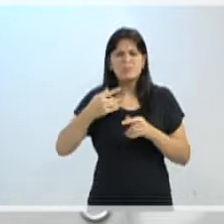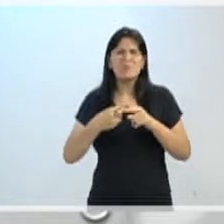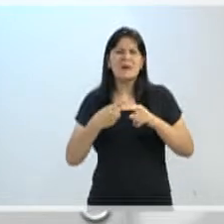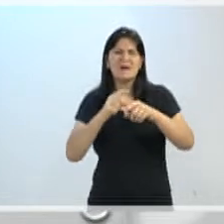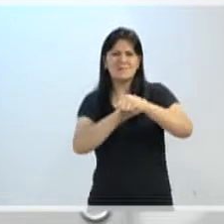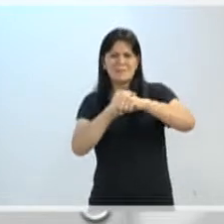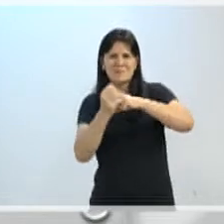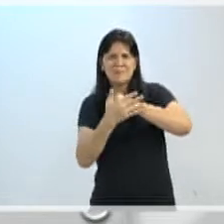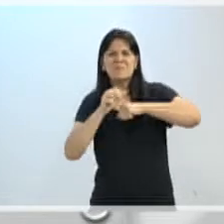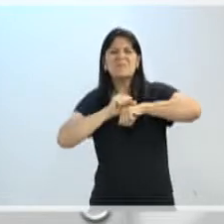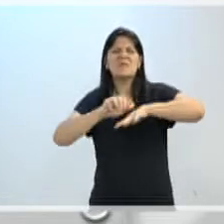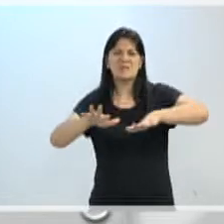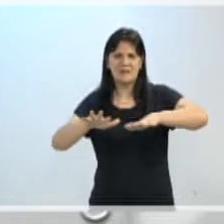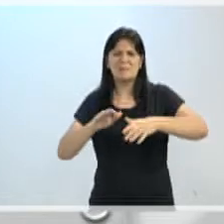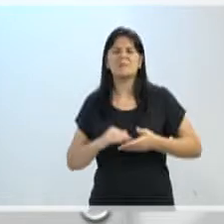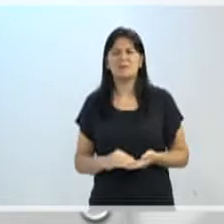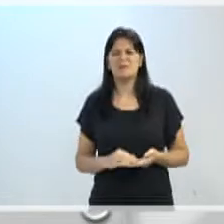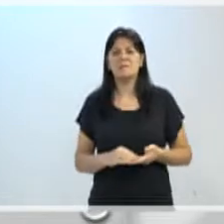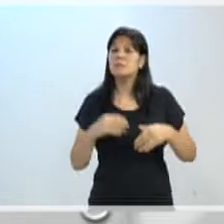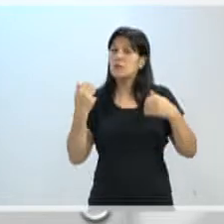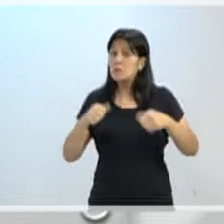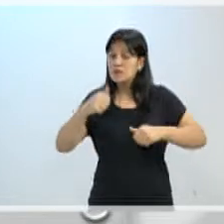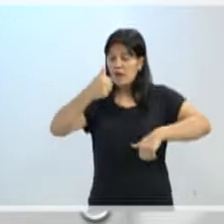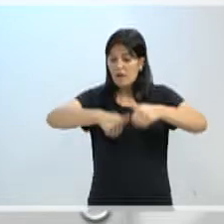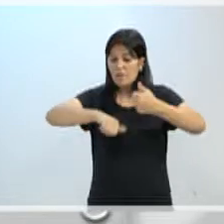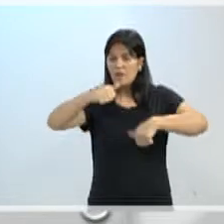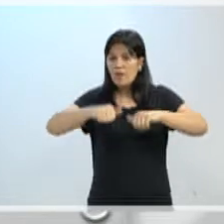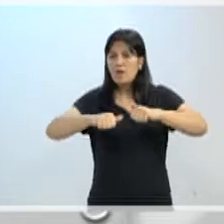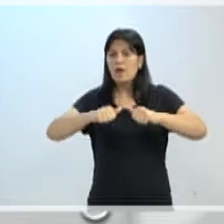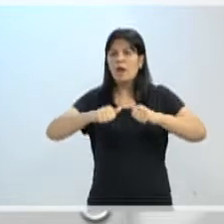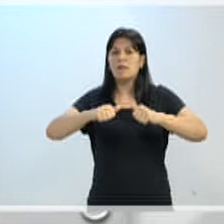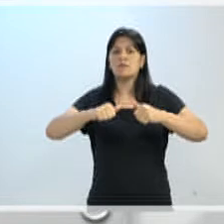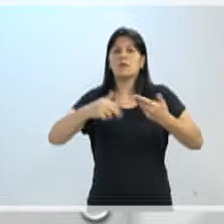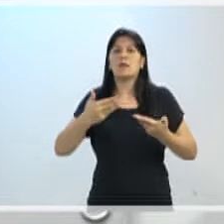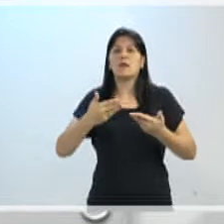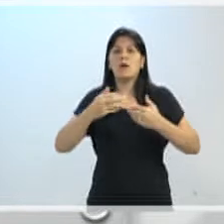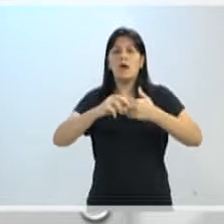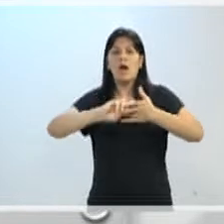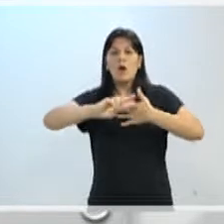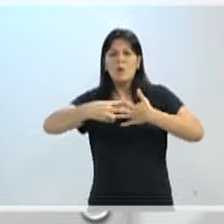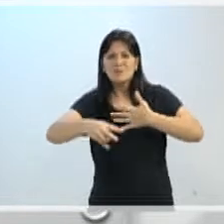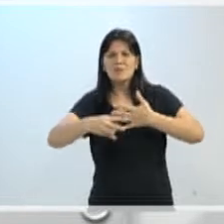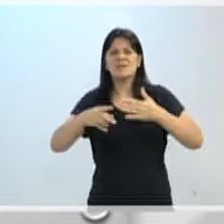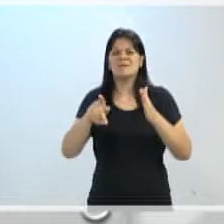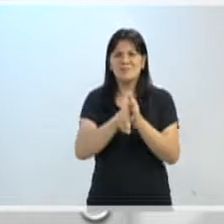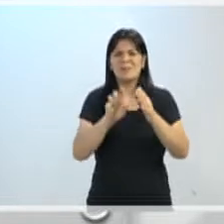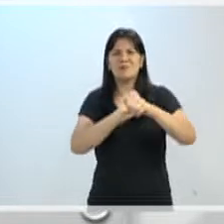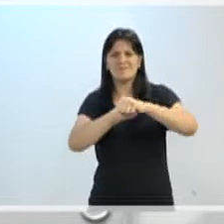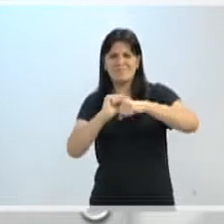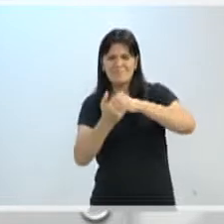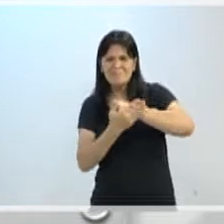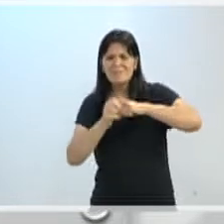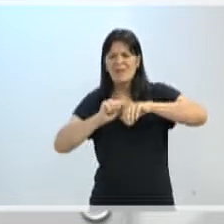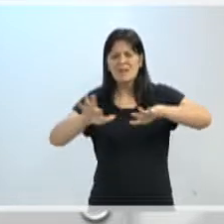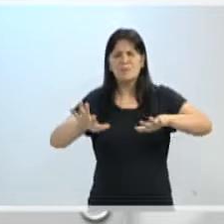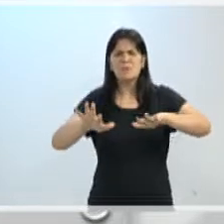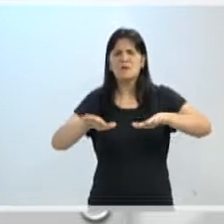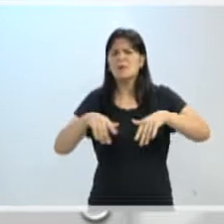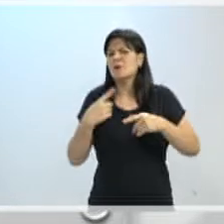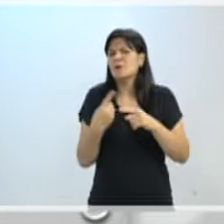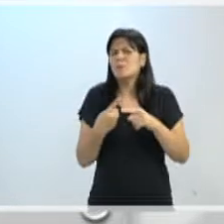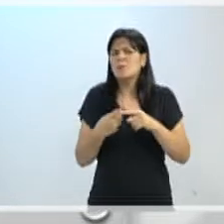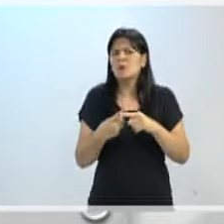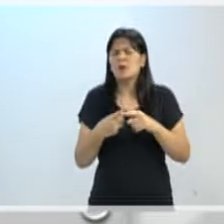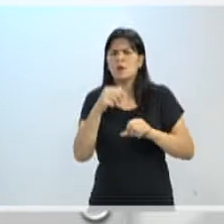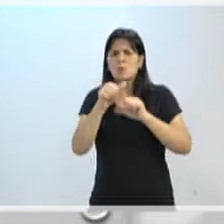temos também que analisar os efeitos da pandemia do Covid-19 no contrato de concessão. Onde é que ele influenciou, onde é que ele bateu, quais